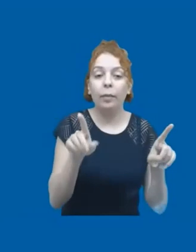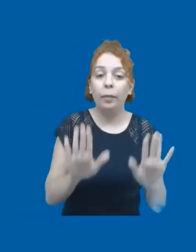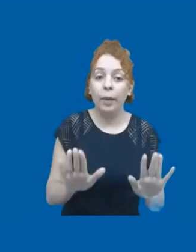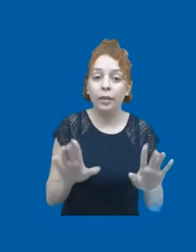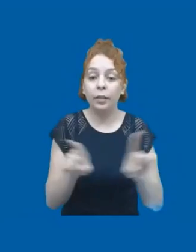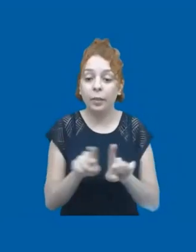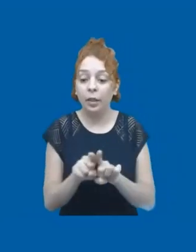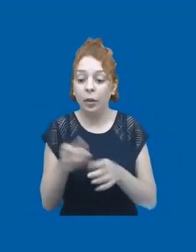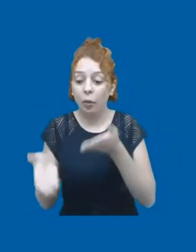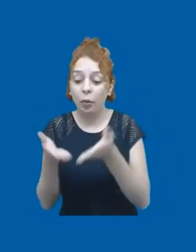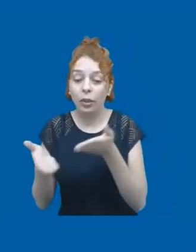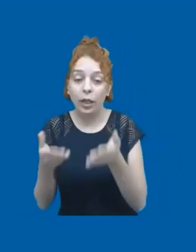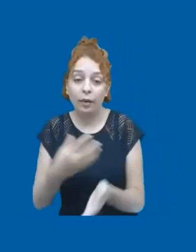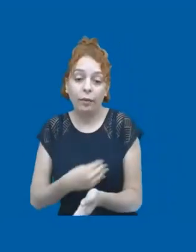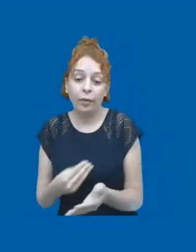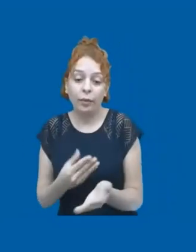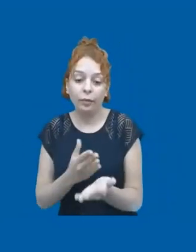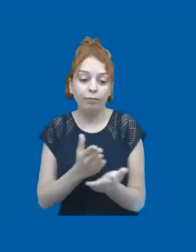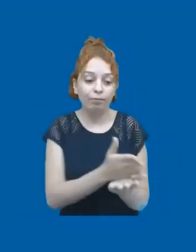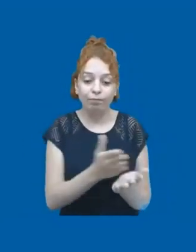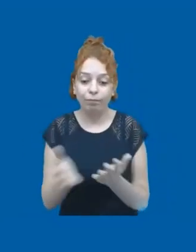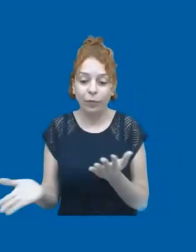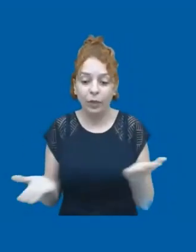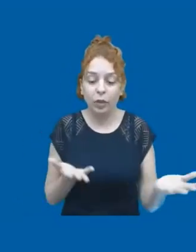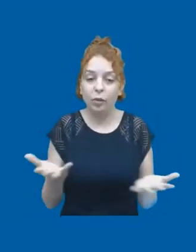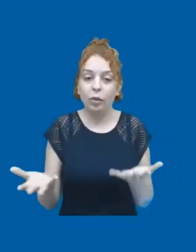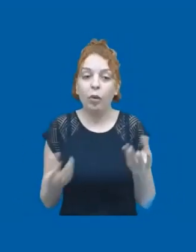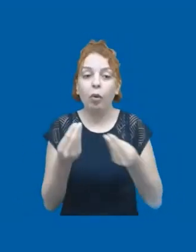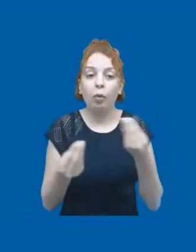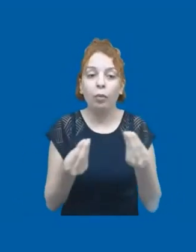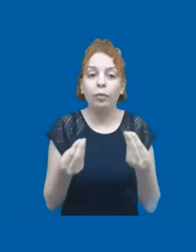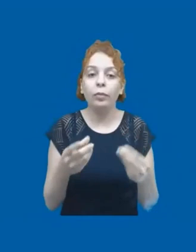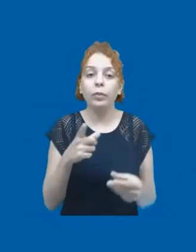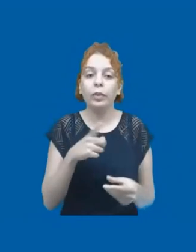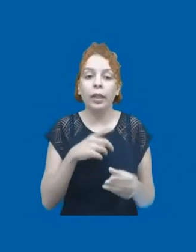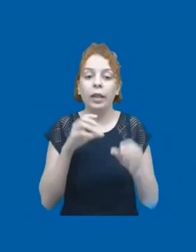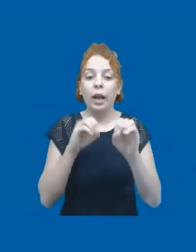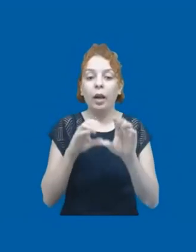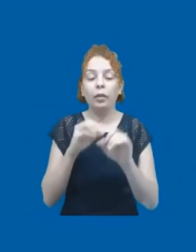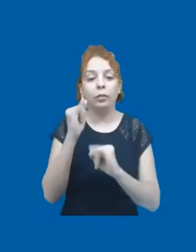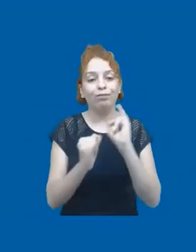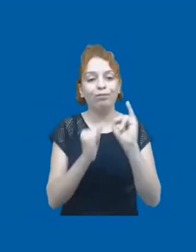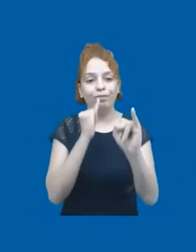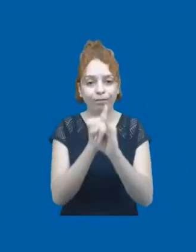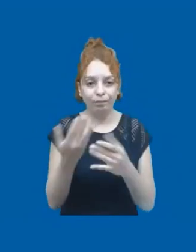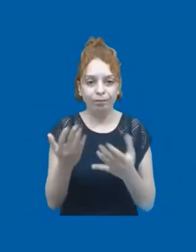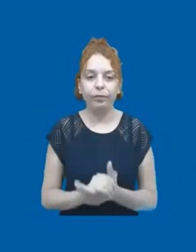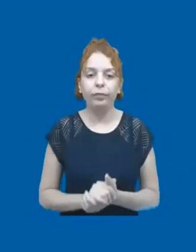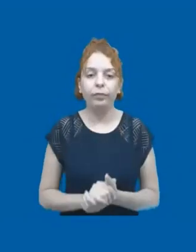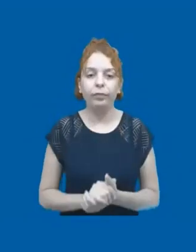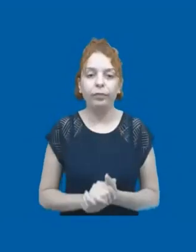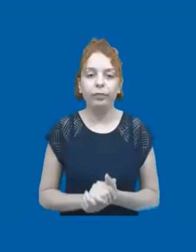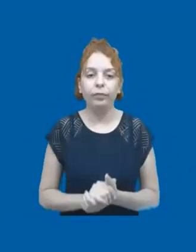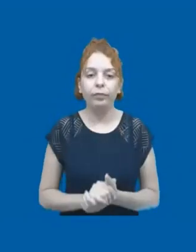cuidar dos seus filhos, que estão seguindo, na medida do possível, essas aulas online. A gente tem